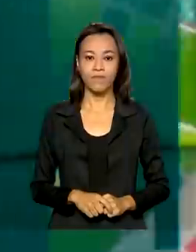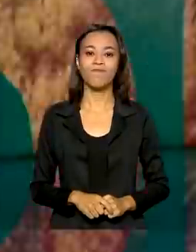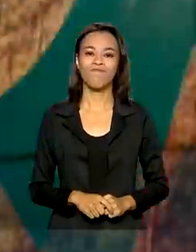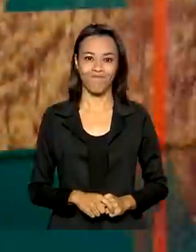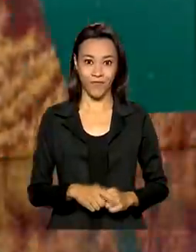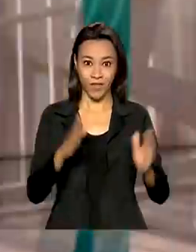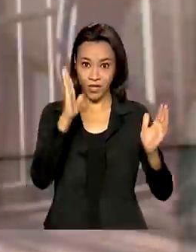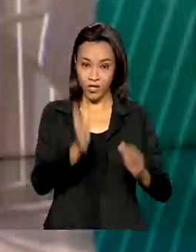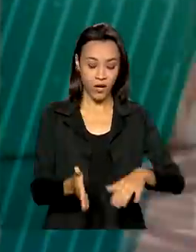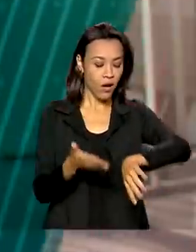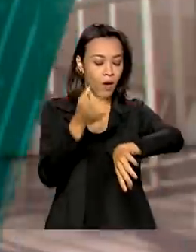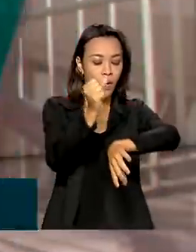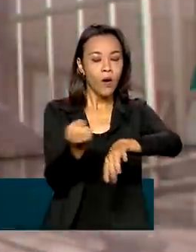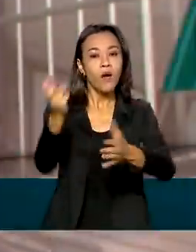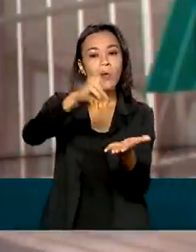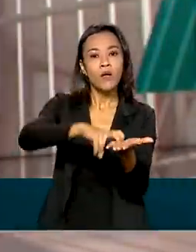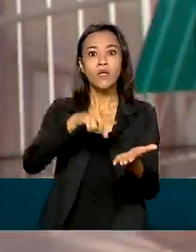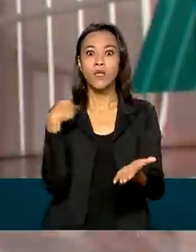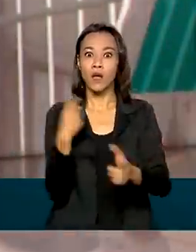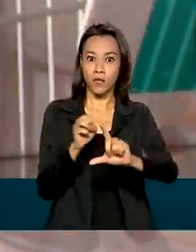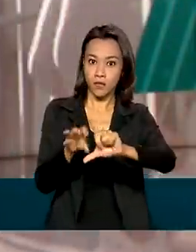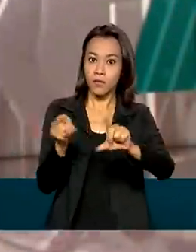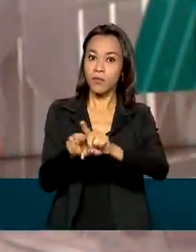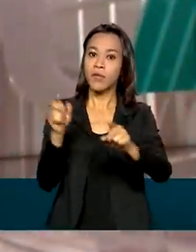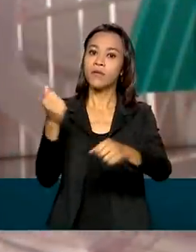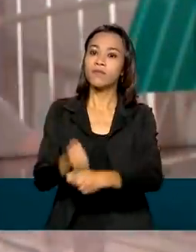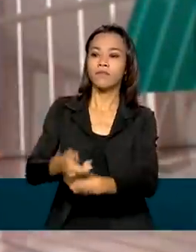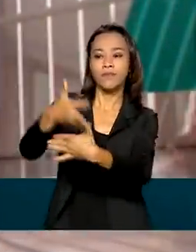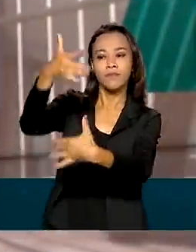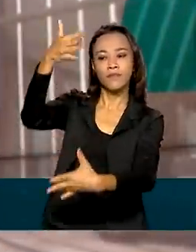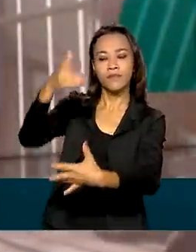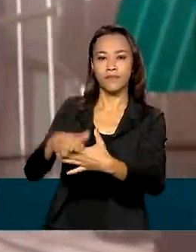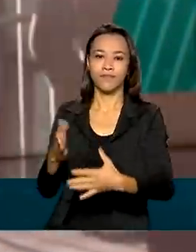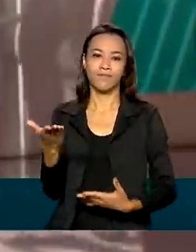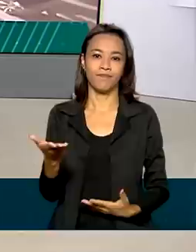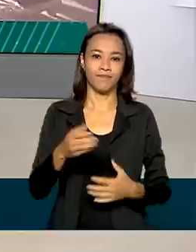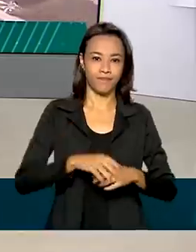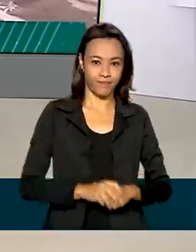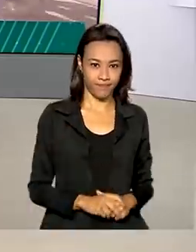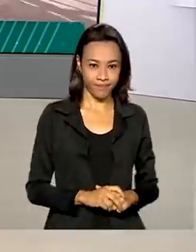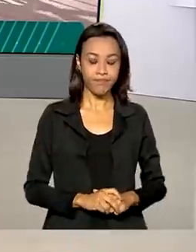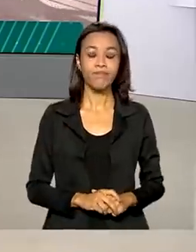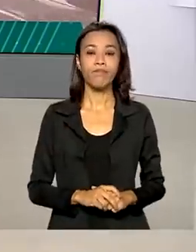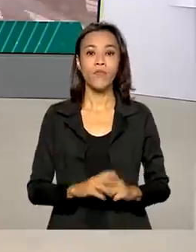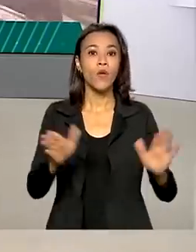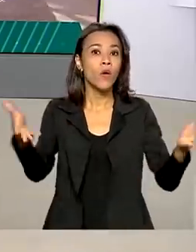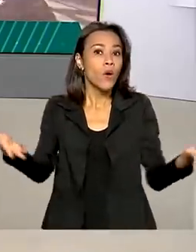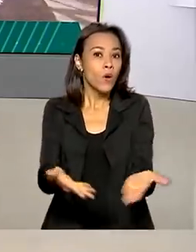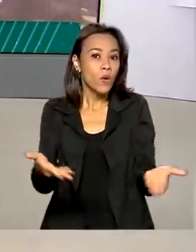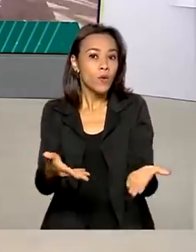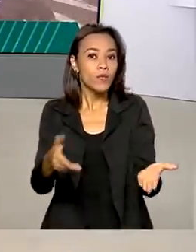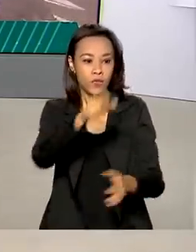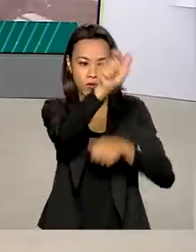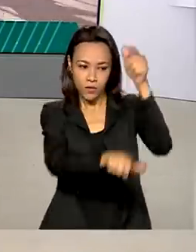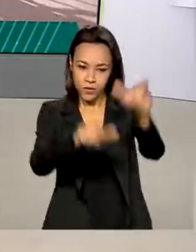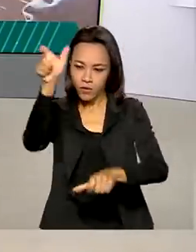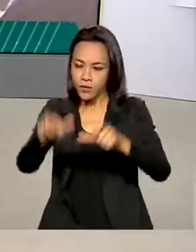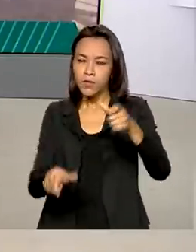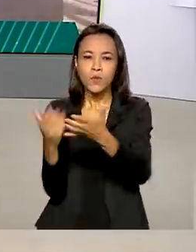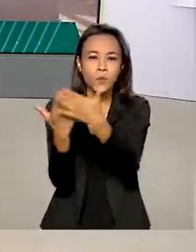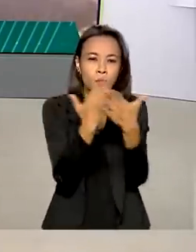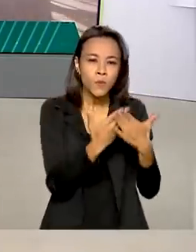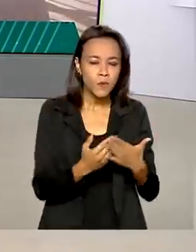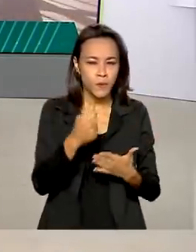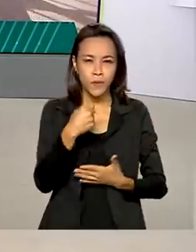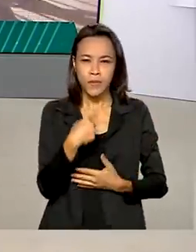Agora, 8 horas, estamos ao vivo também pelas redes sociais. A partir de hoje, os estudantes interessados